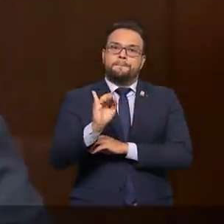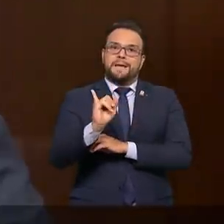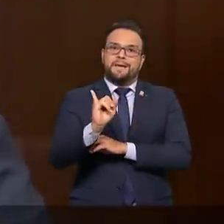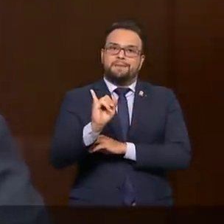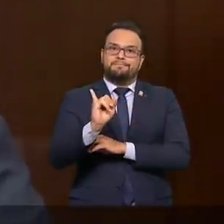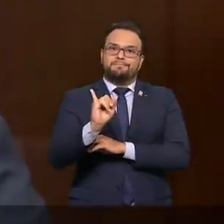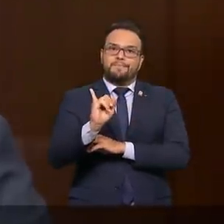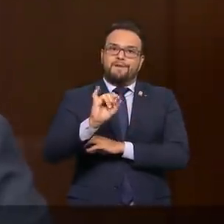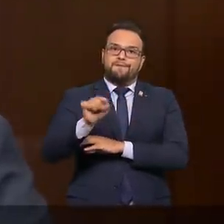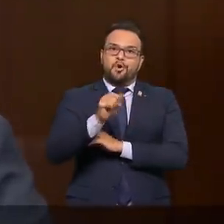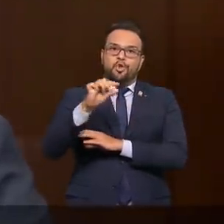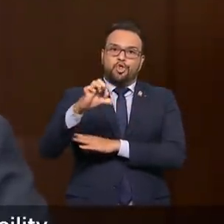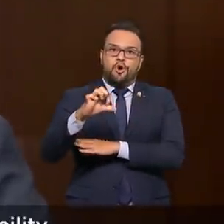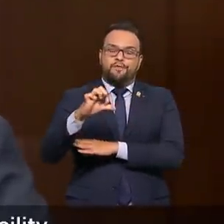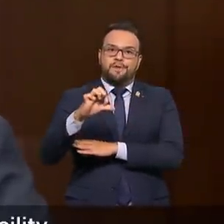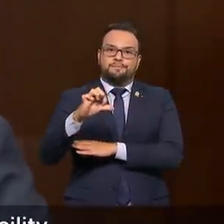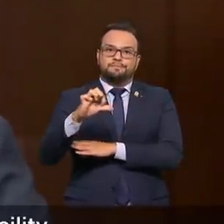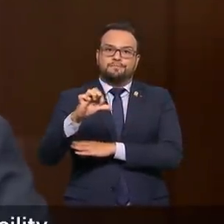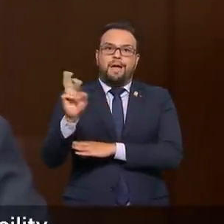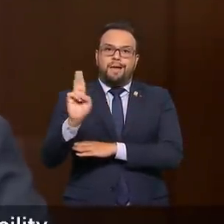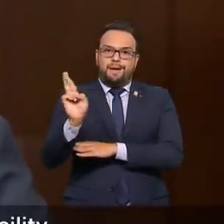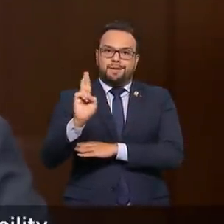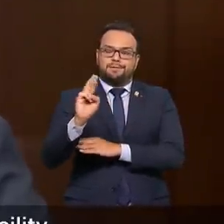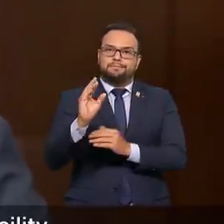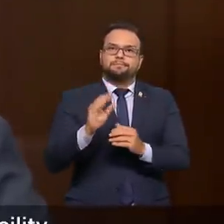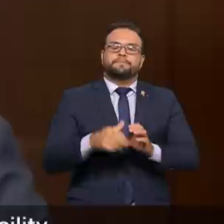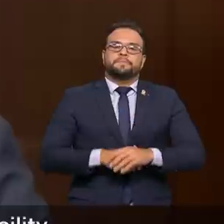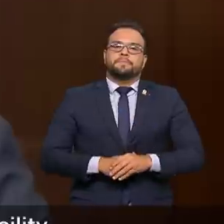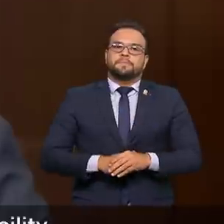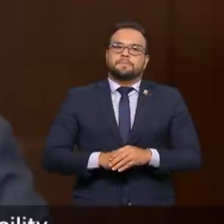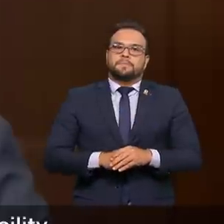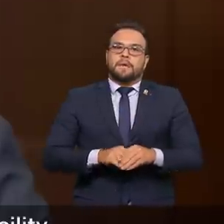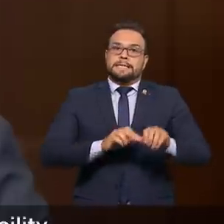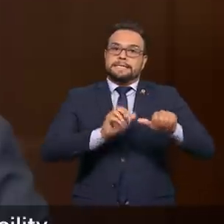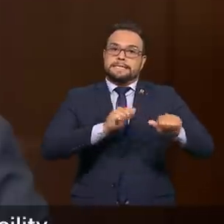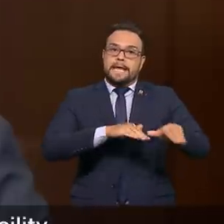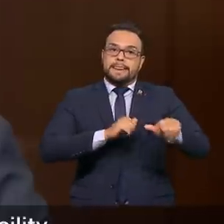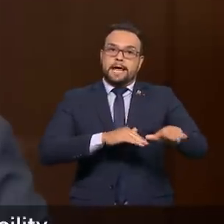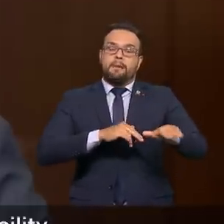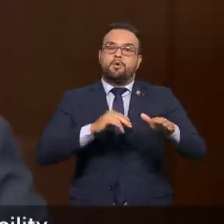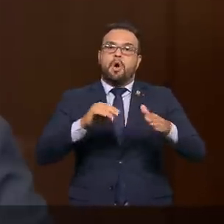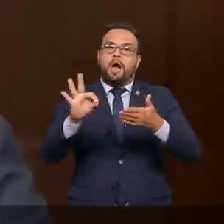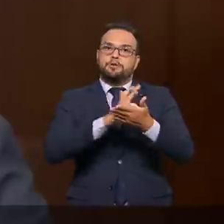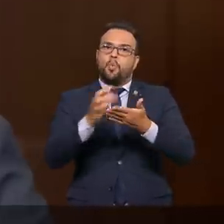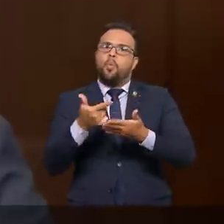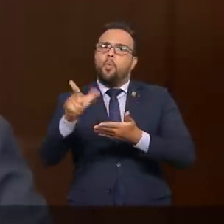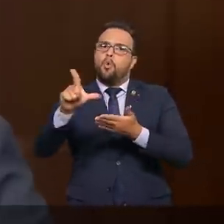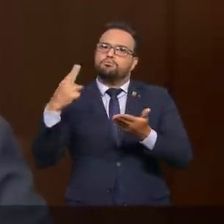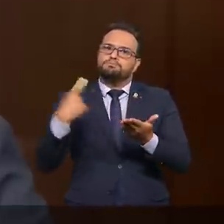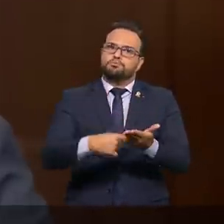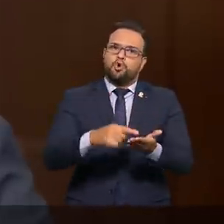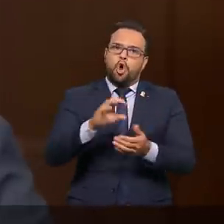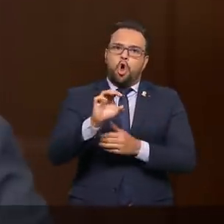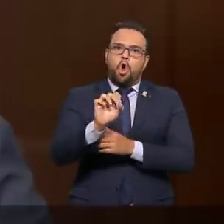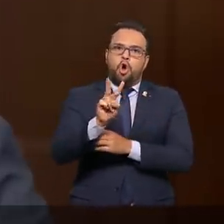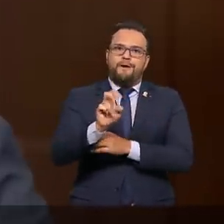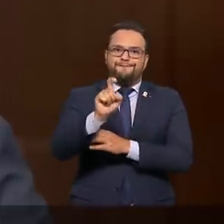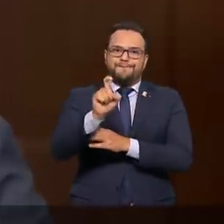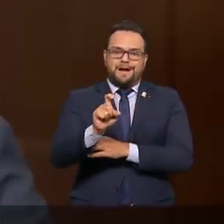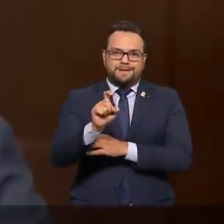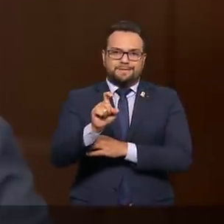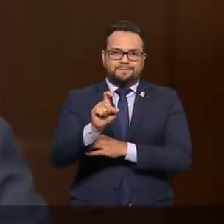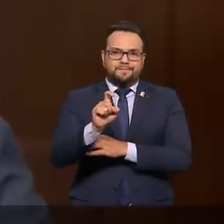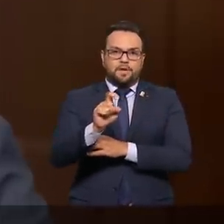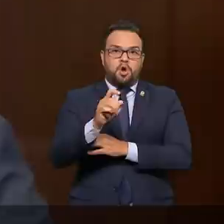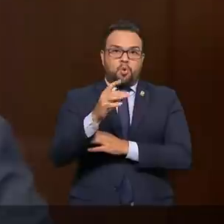Em setembro de 2020 assinamos outro acordo com o consórcio Covas Facility para a produção de 42 milhões